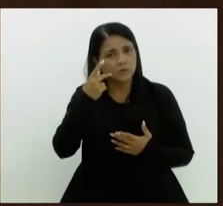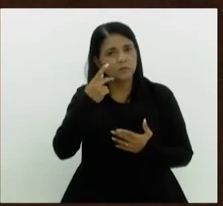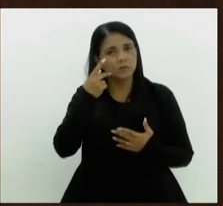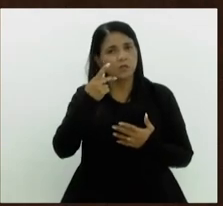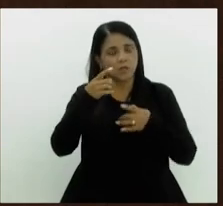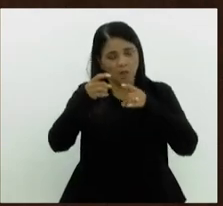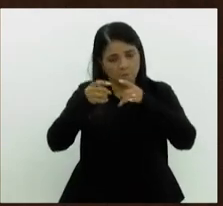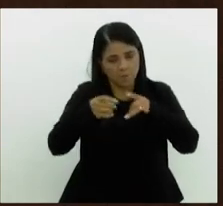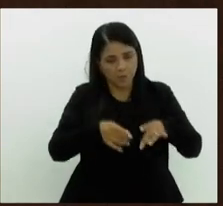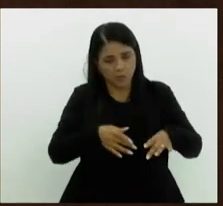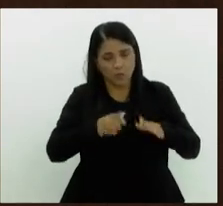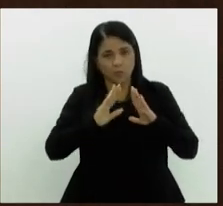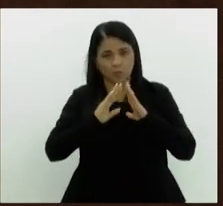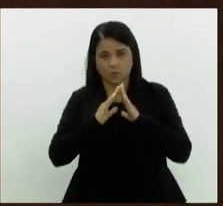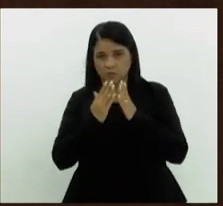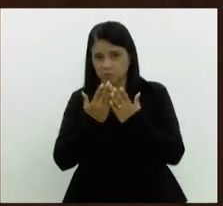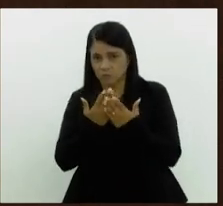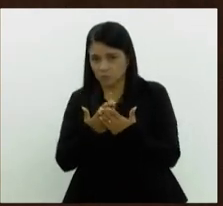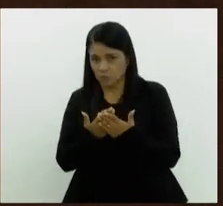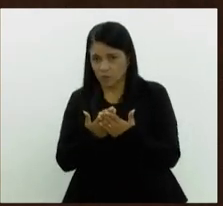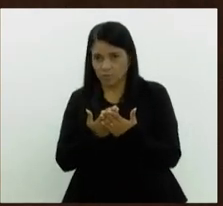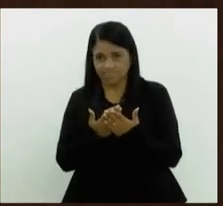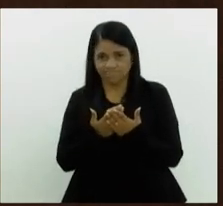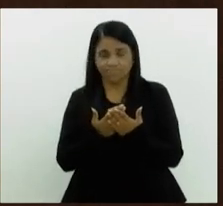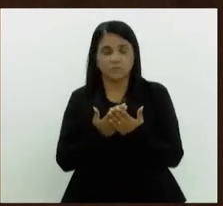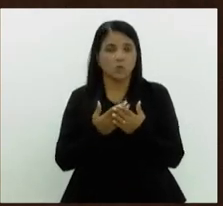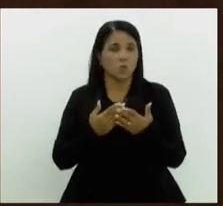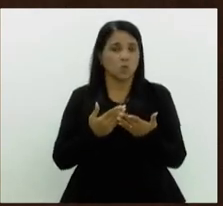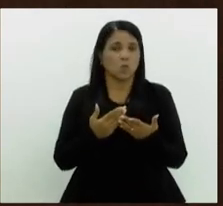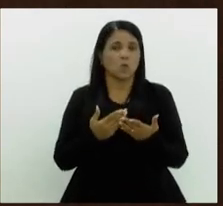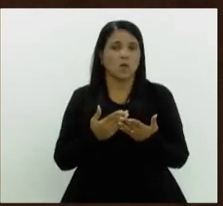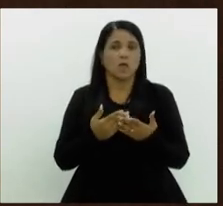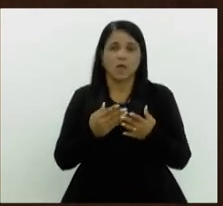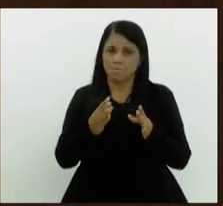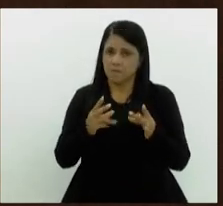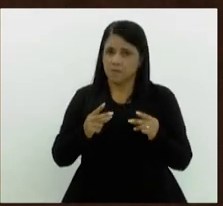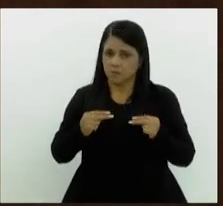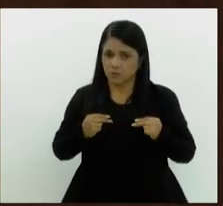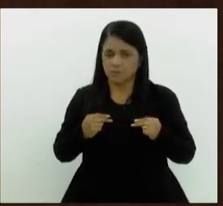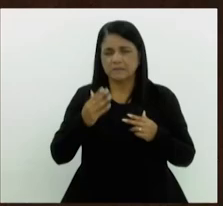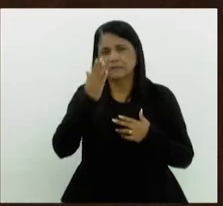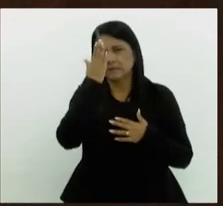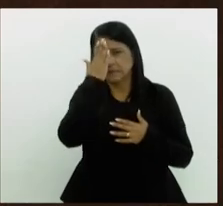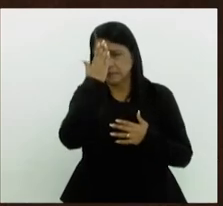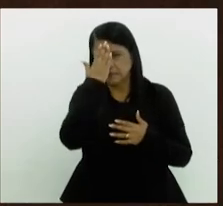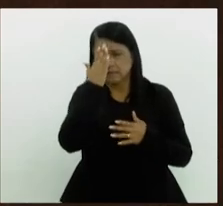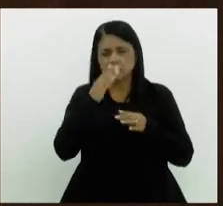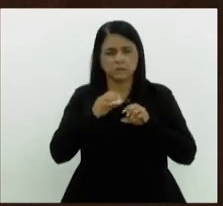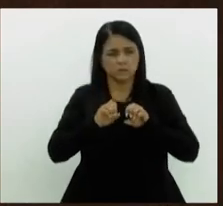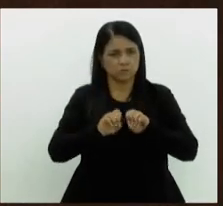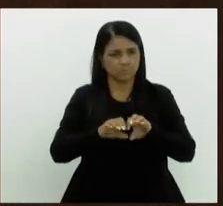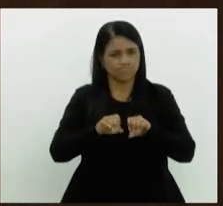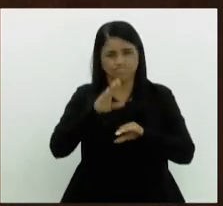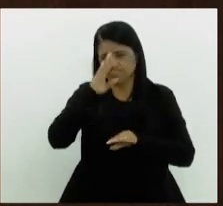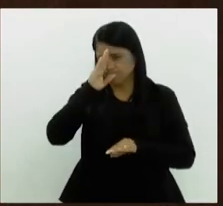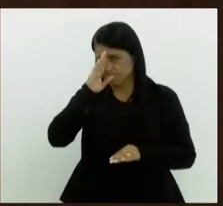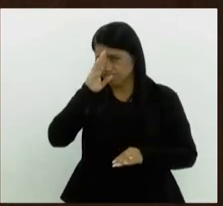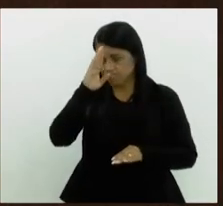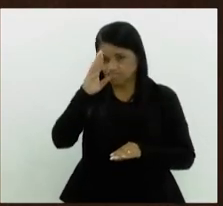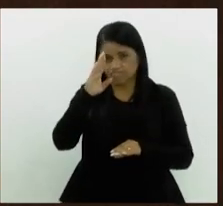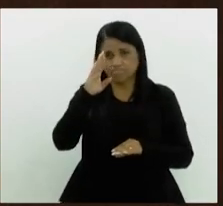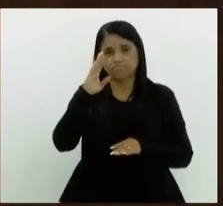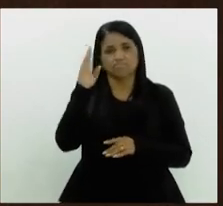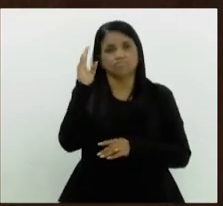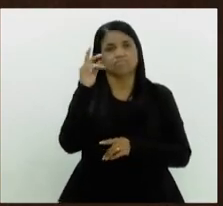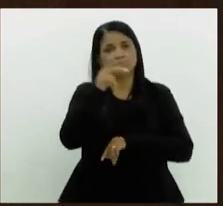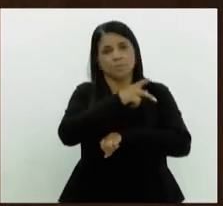abandono e a evasão altamente meritória. Primeiro, a gente sabe que a educação é a chave de um país, junto com a ciência